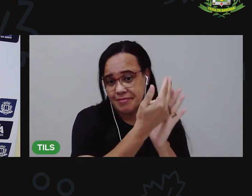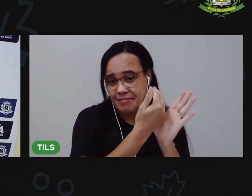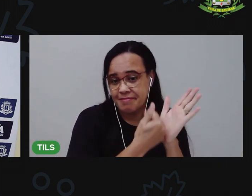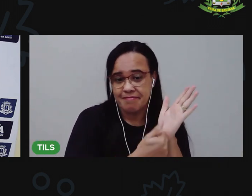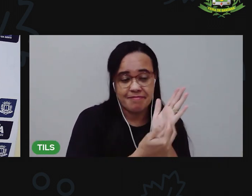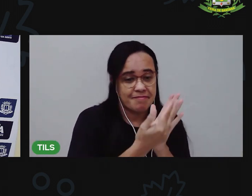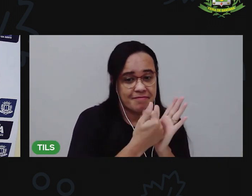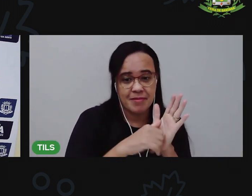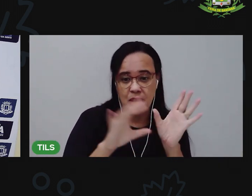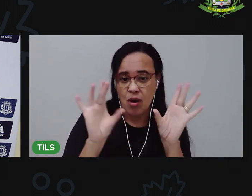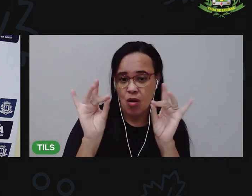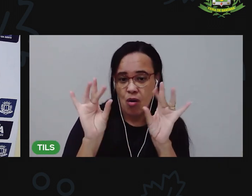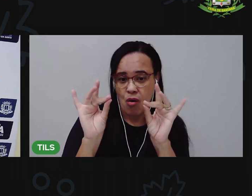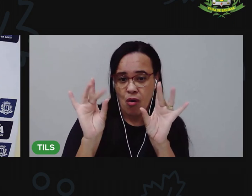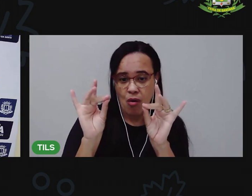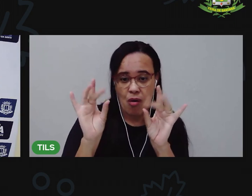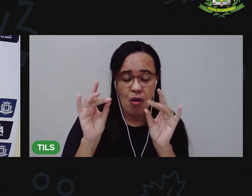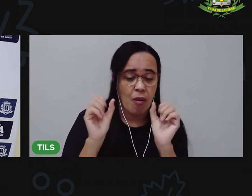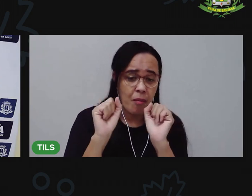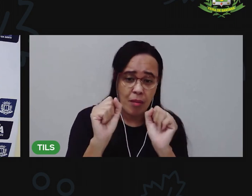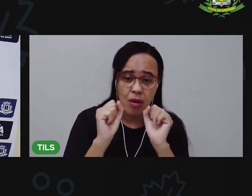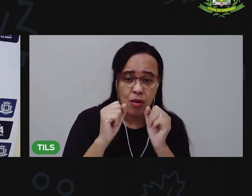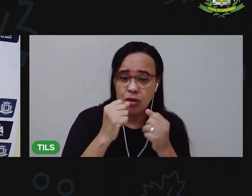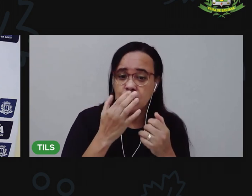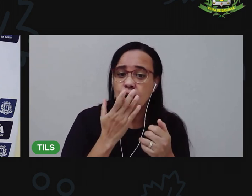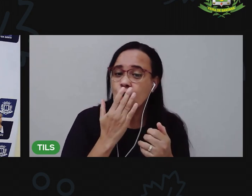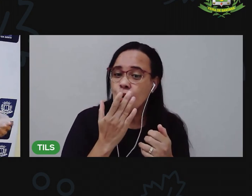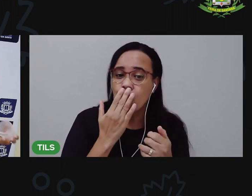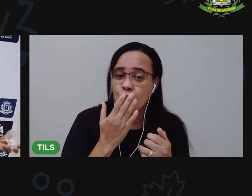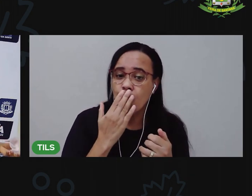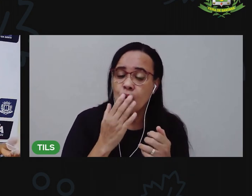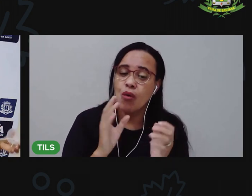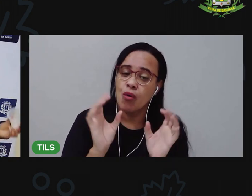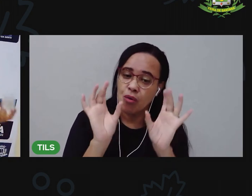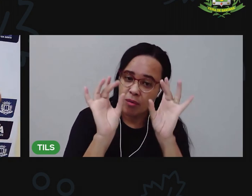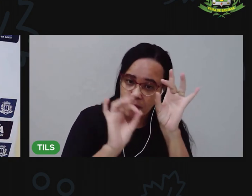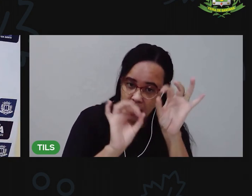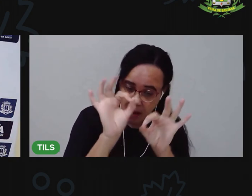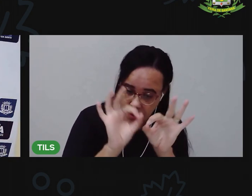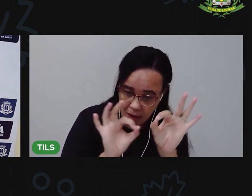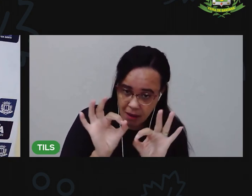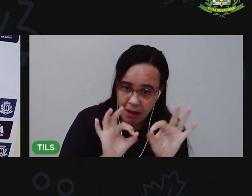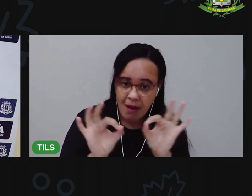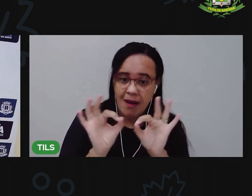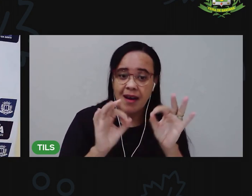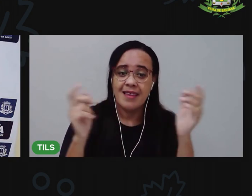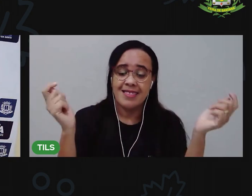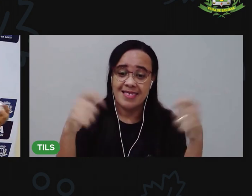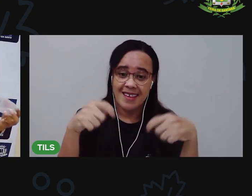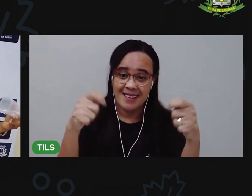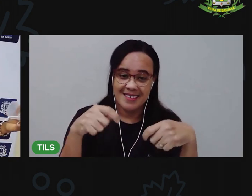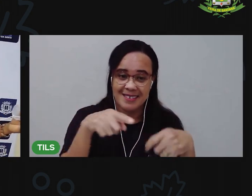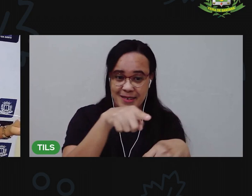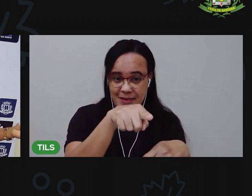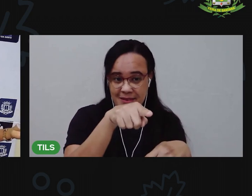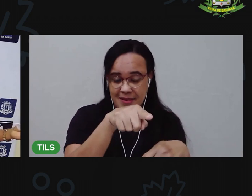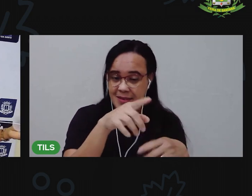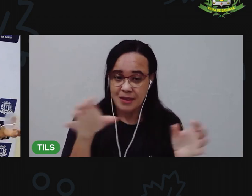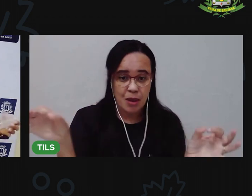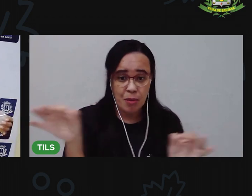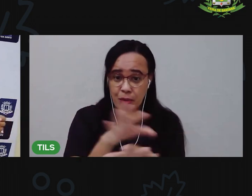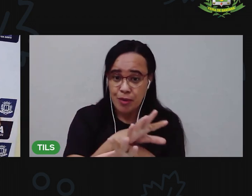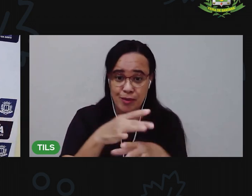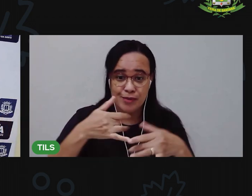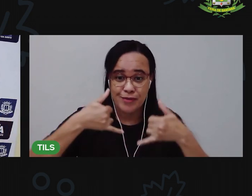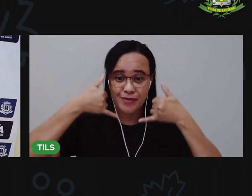algumas fitinhas coloridas que você tiver aí na sua casa. Então, ó. O meu telefone está pronto.